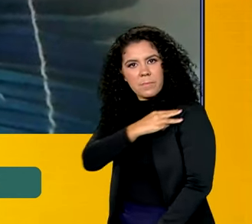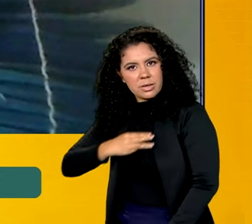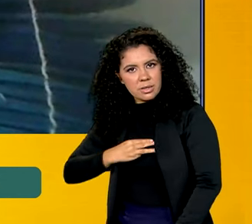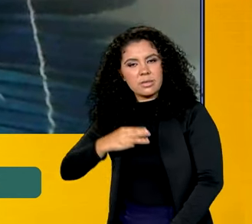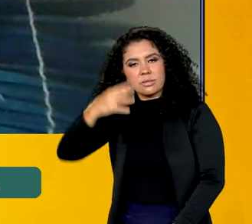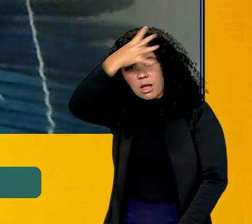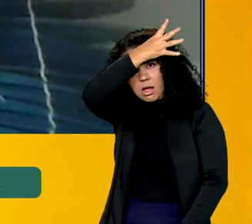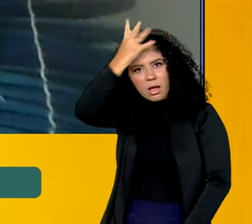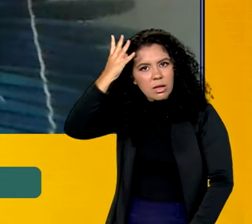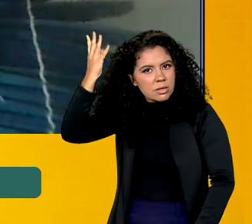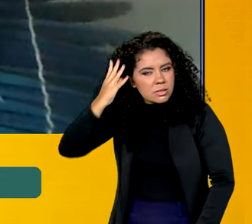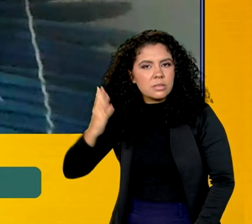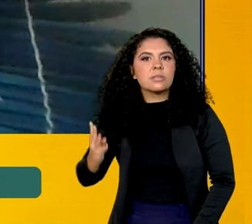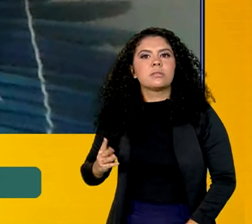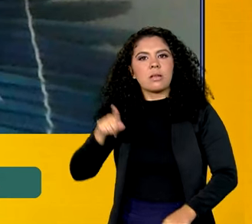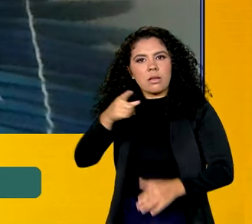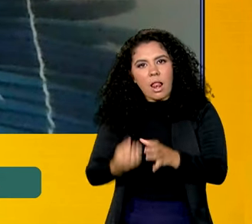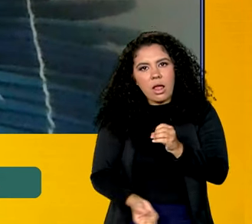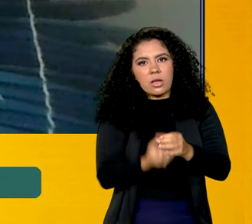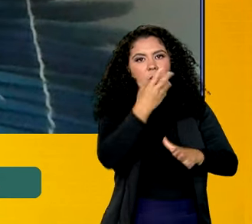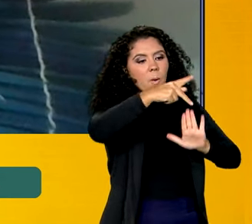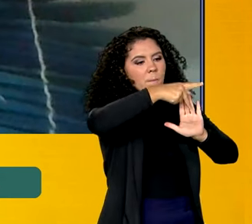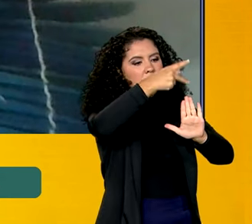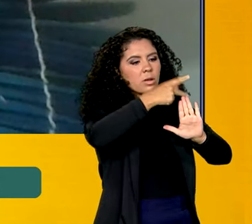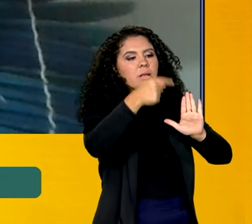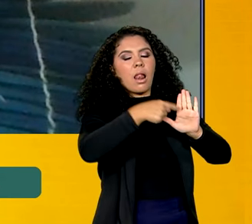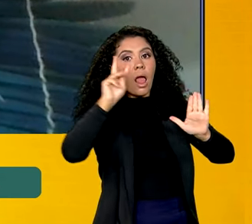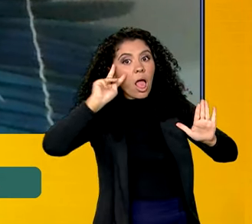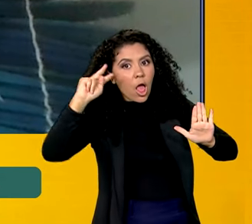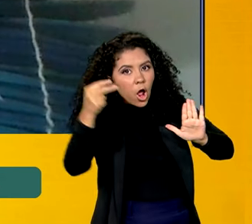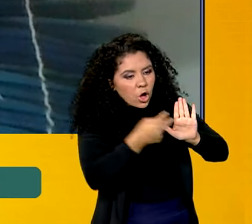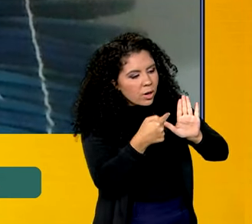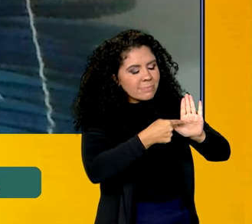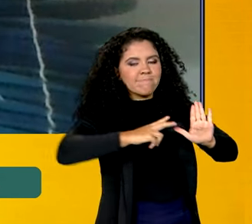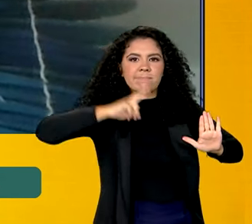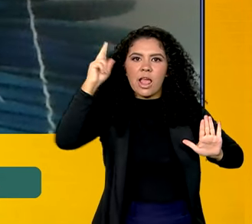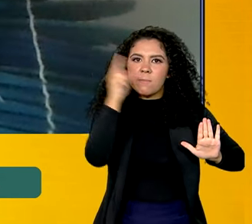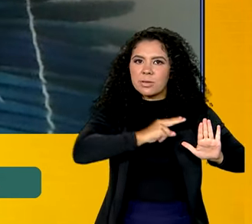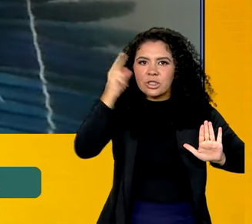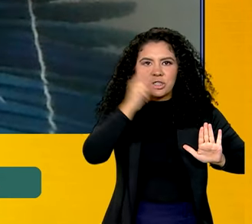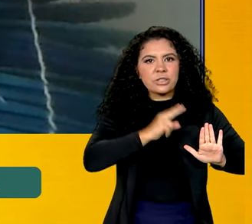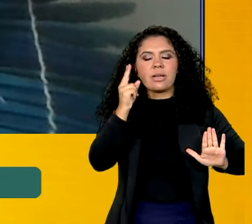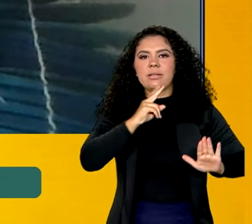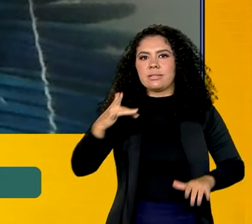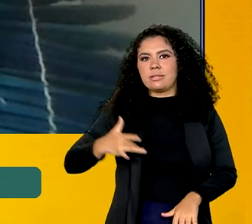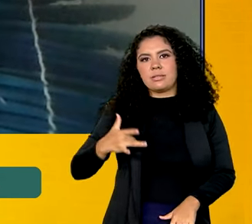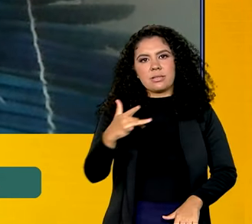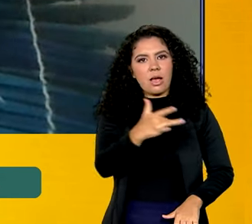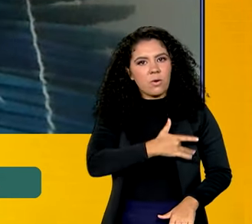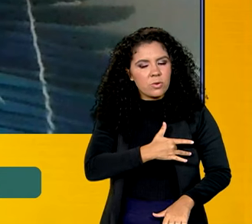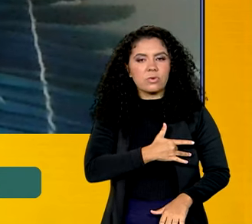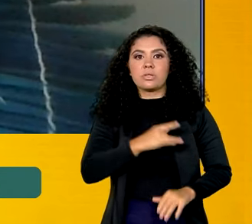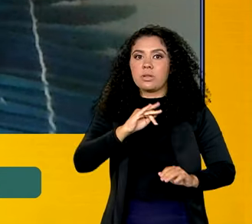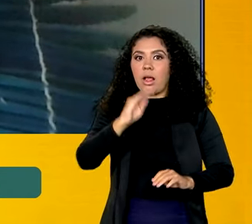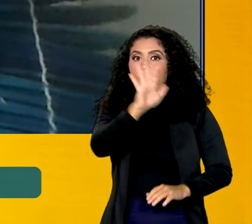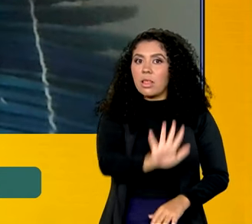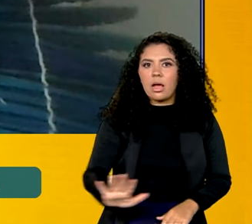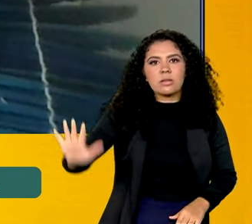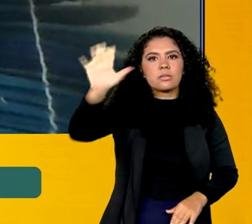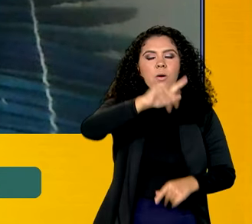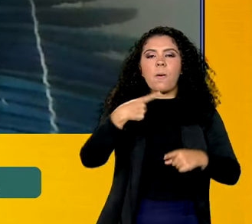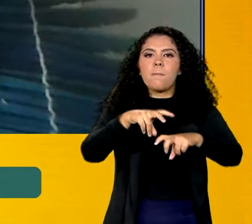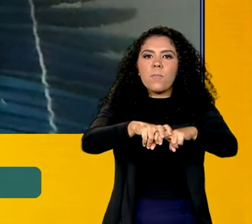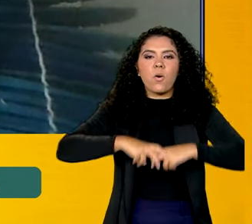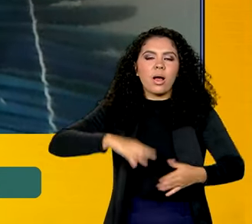que editou uma portaria reconhecendo a primeira emergência sanitária de interesse nacional por desassistência